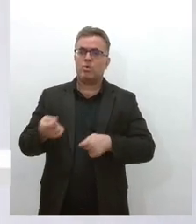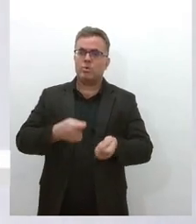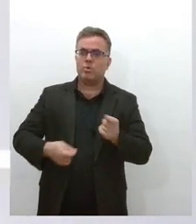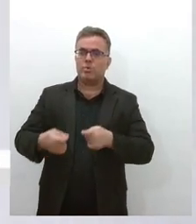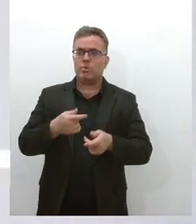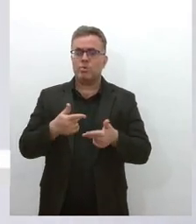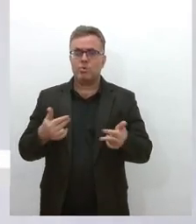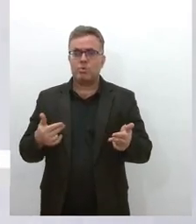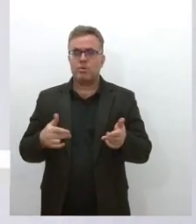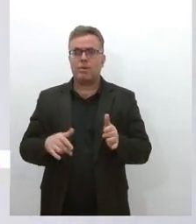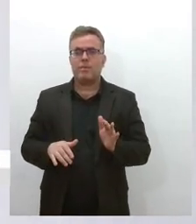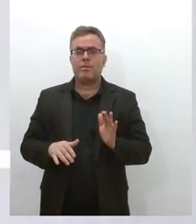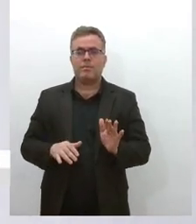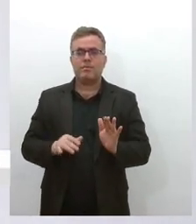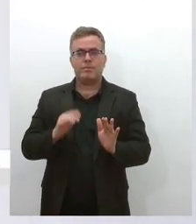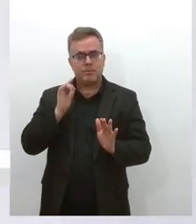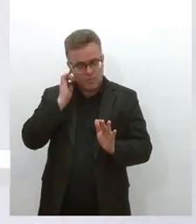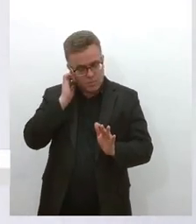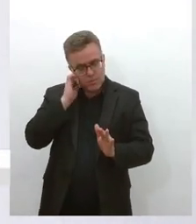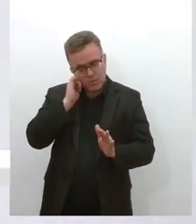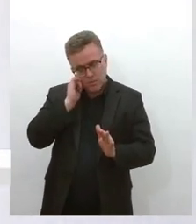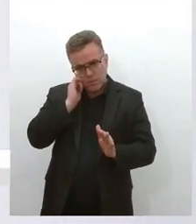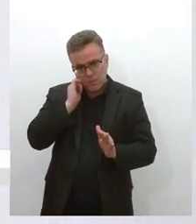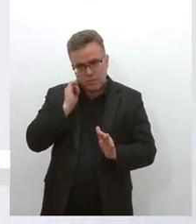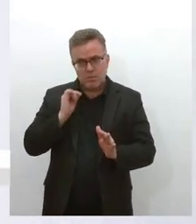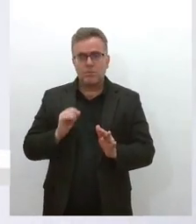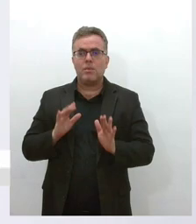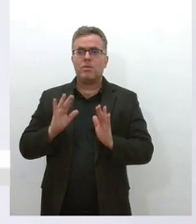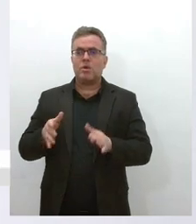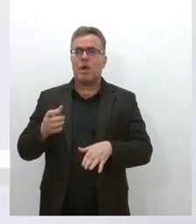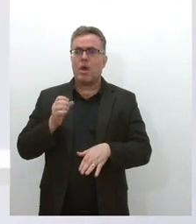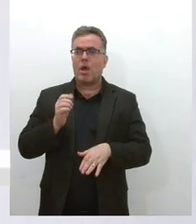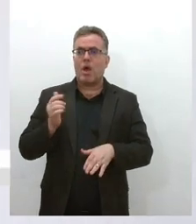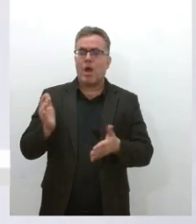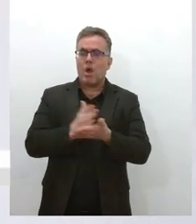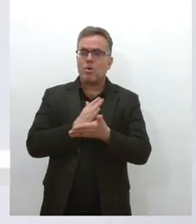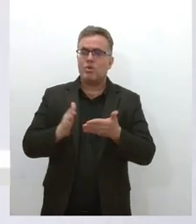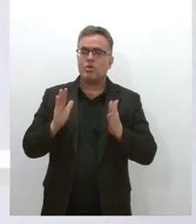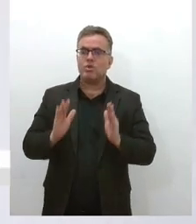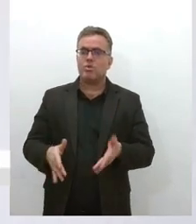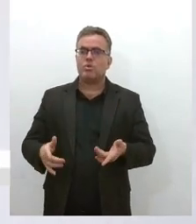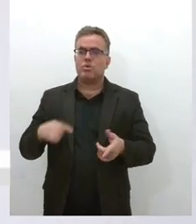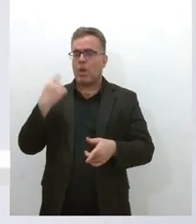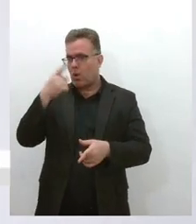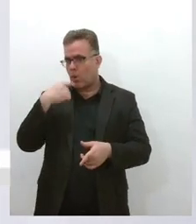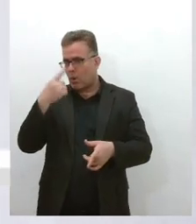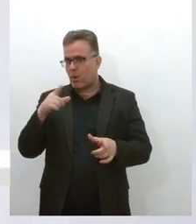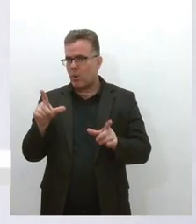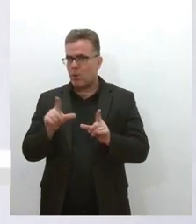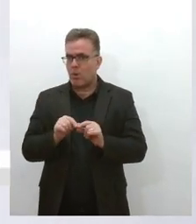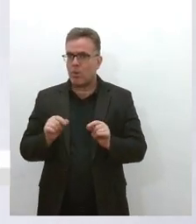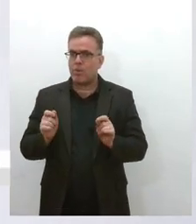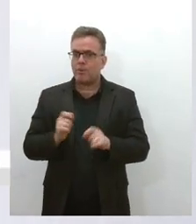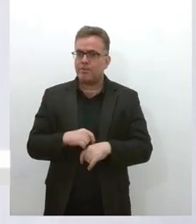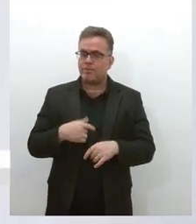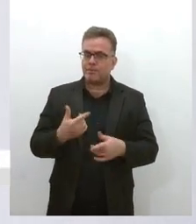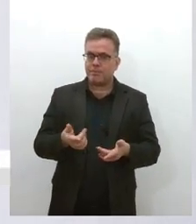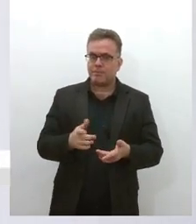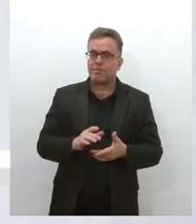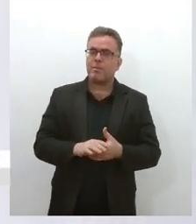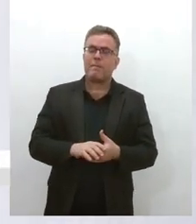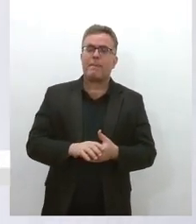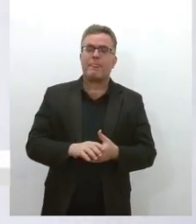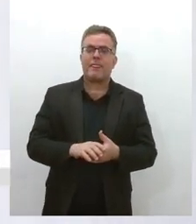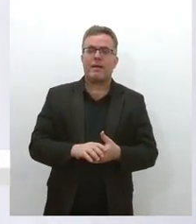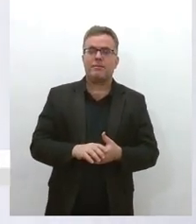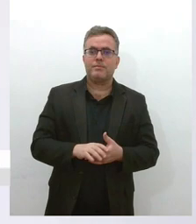mas, muitos empregadores já cumpriram a redução da carga horária, nós tivemos, assim, já fizemos